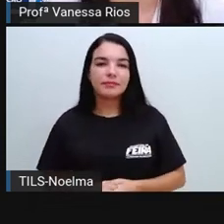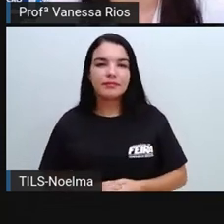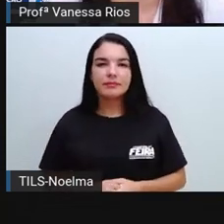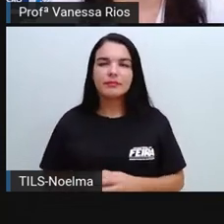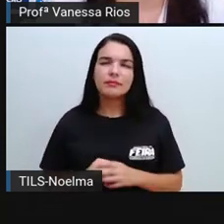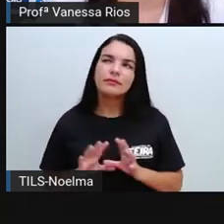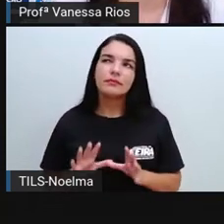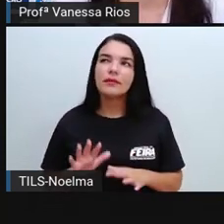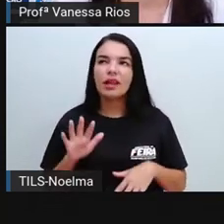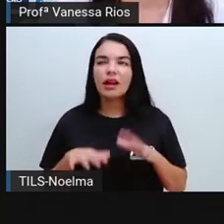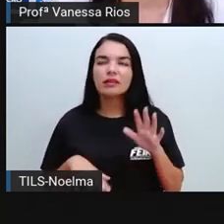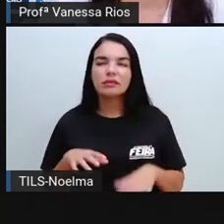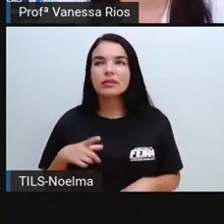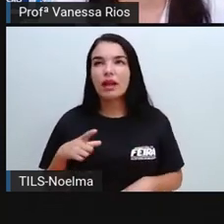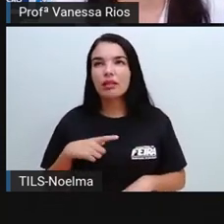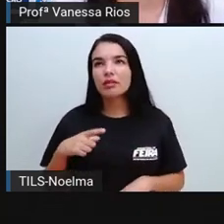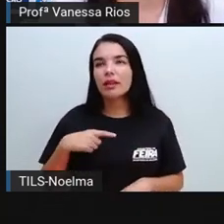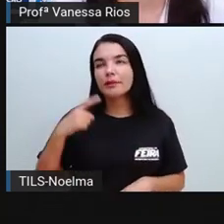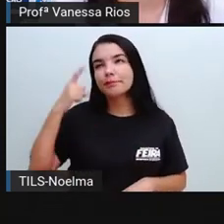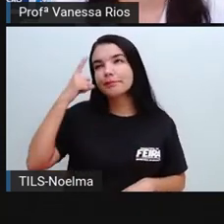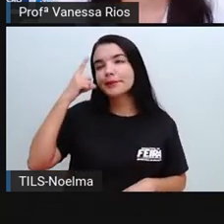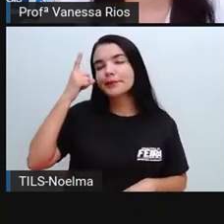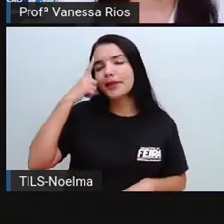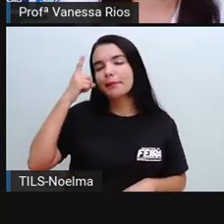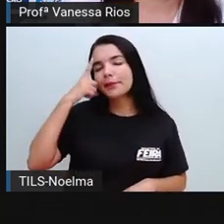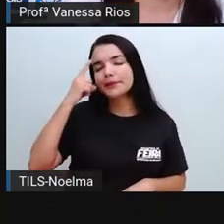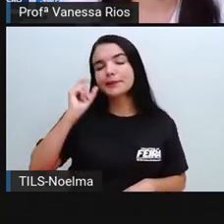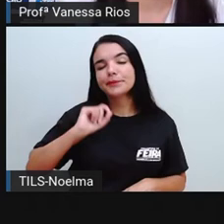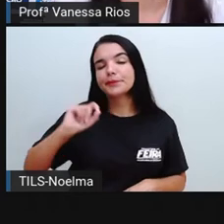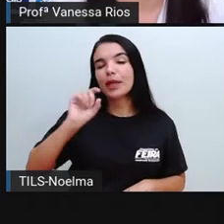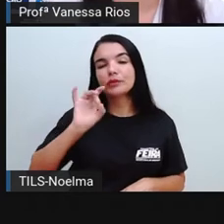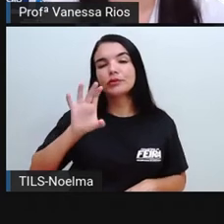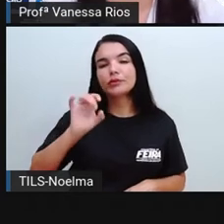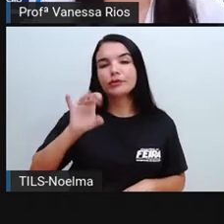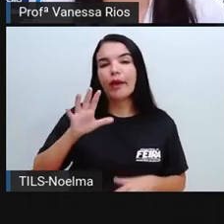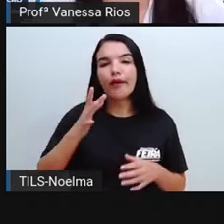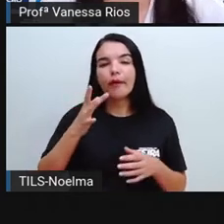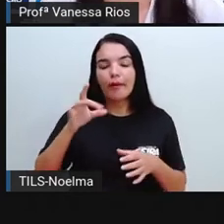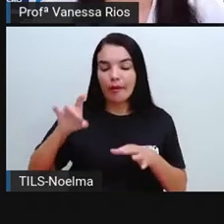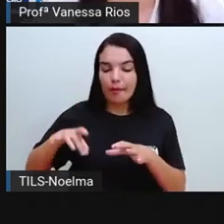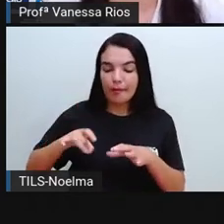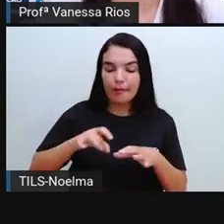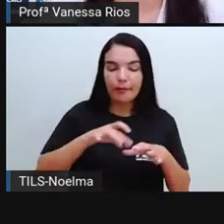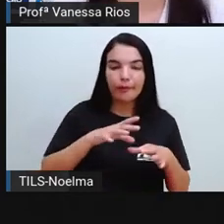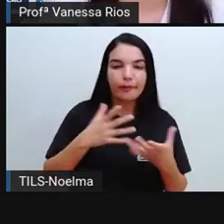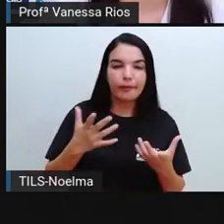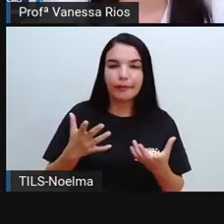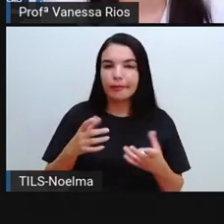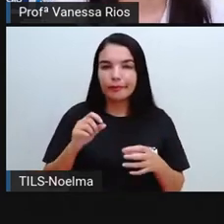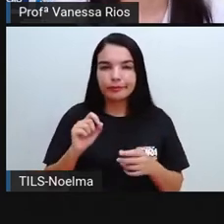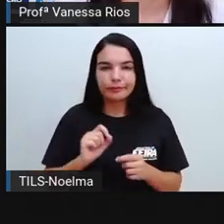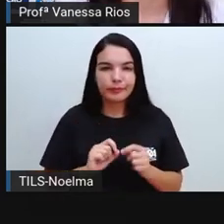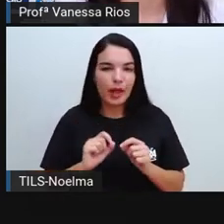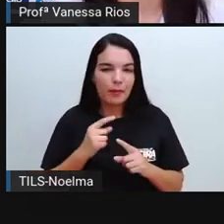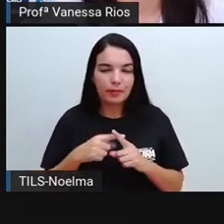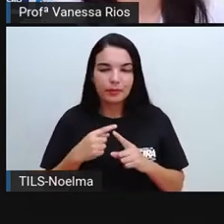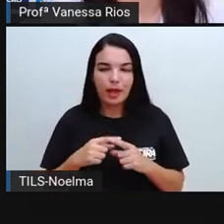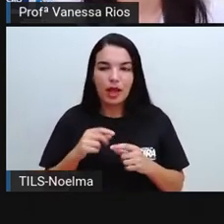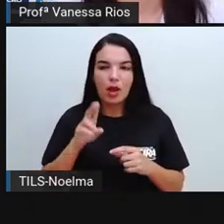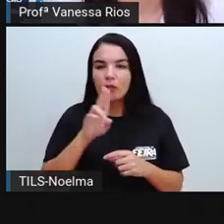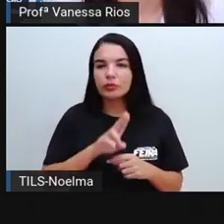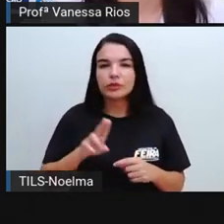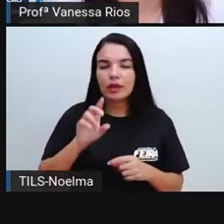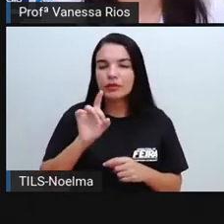os índios, eles plantavam, Ou eles apenas colhiam, eles usufruíam daquilo que as florestas lhes